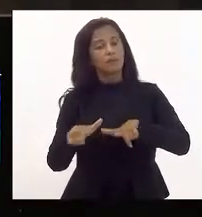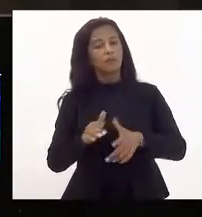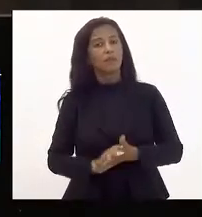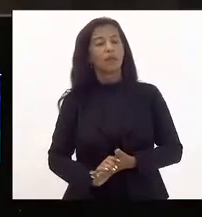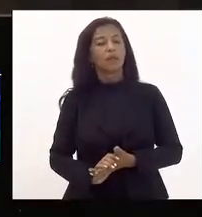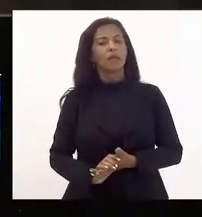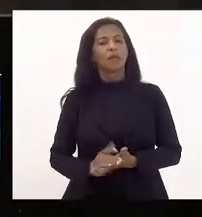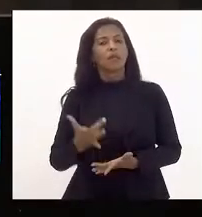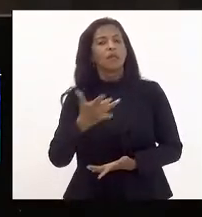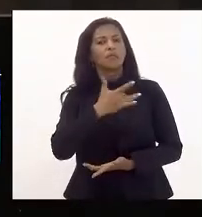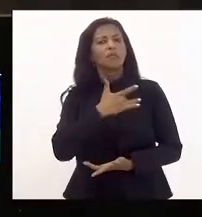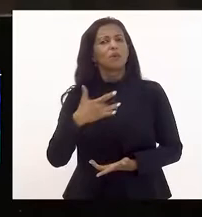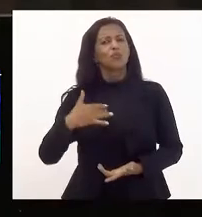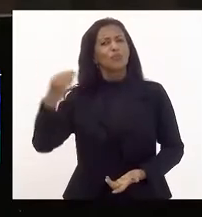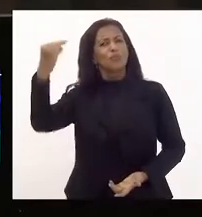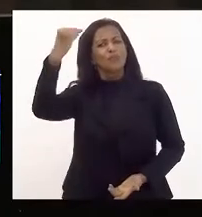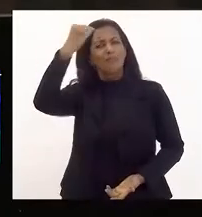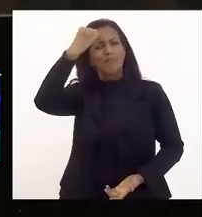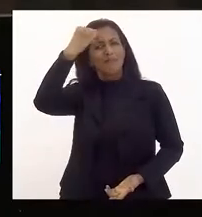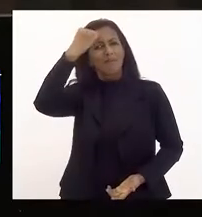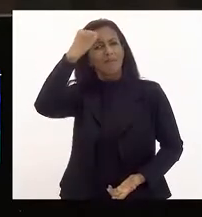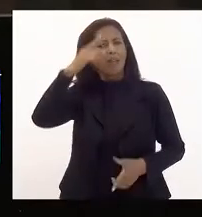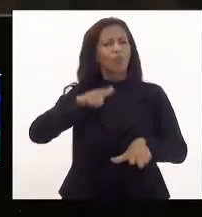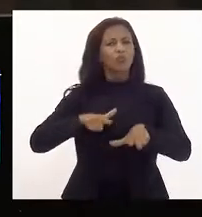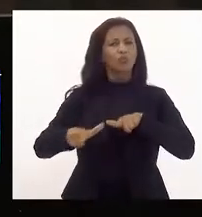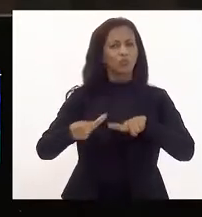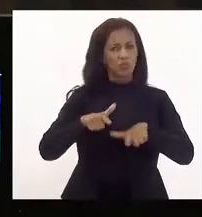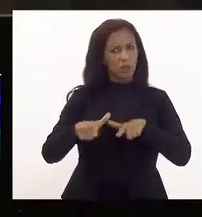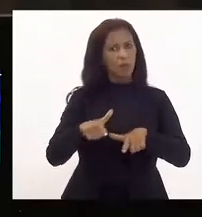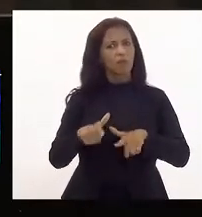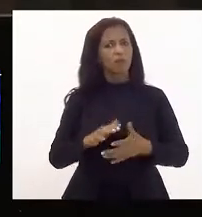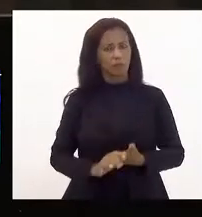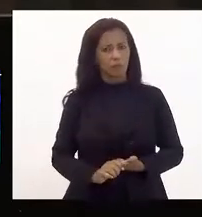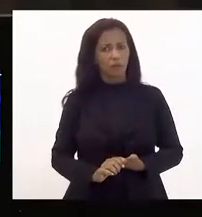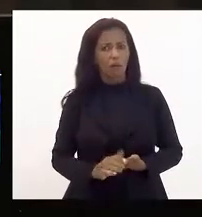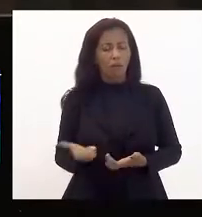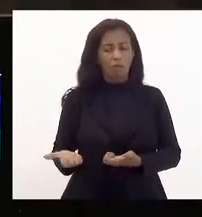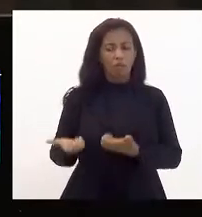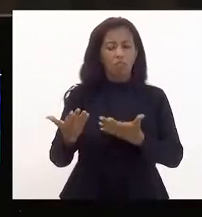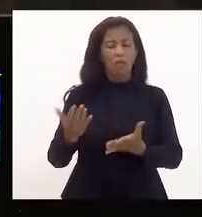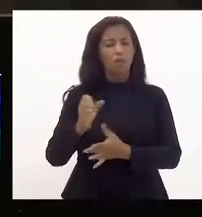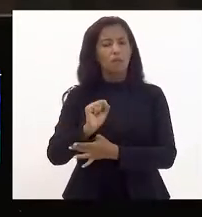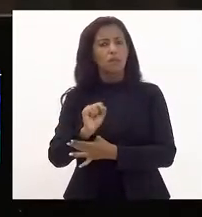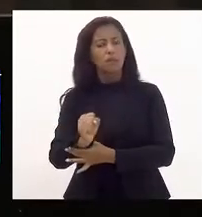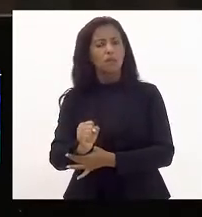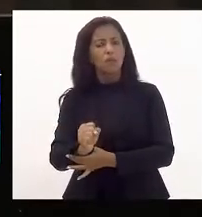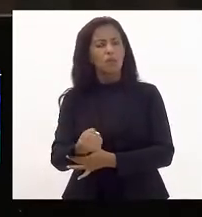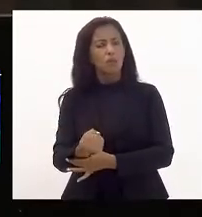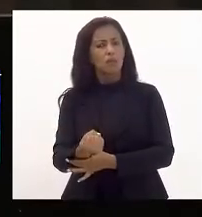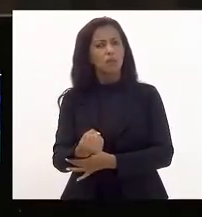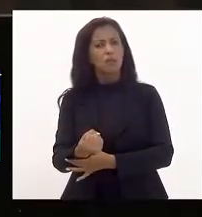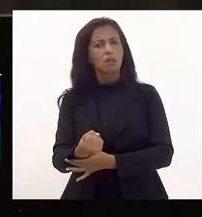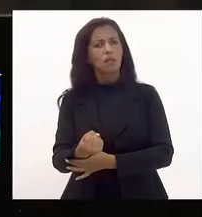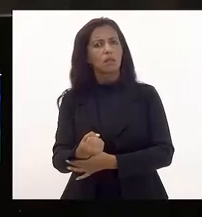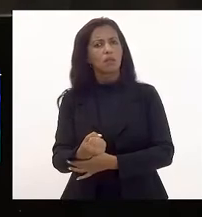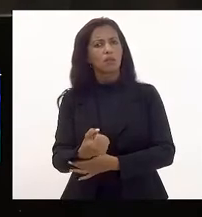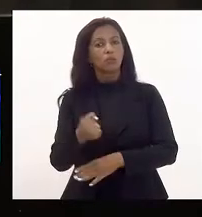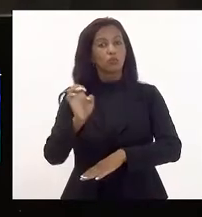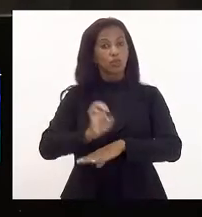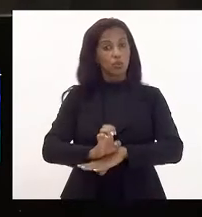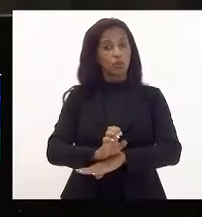situação da saúde mental dos trabalhadores e trabalhadoras da segurança pública do Estado do Rio de Janeiro.